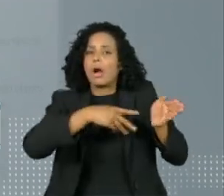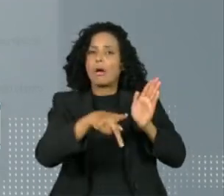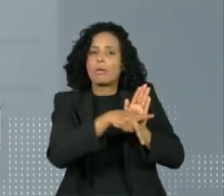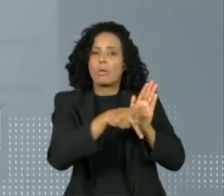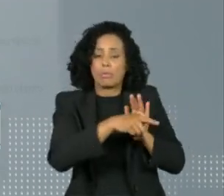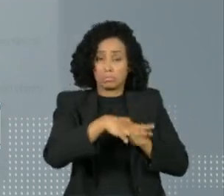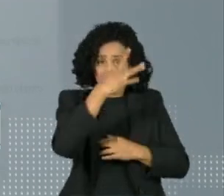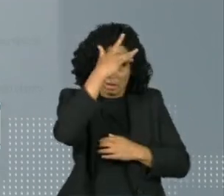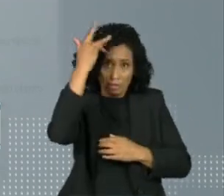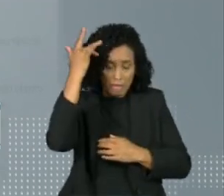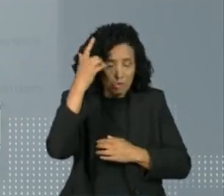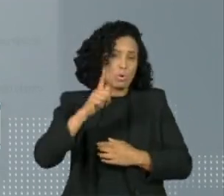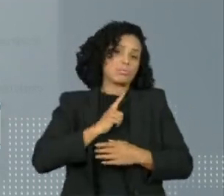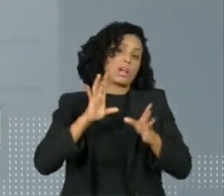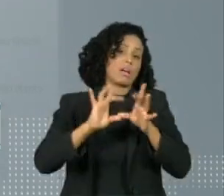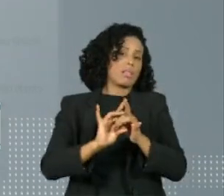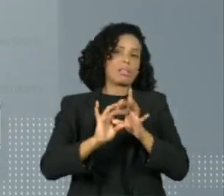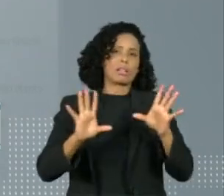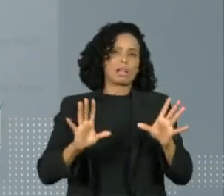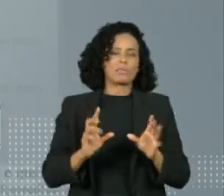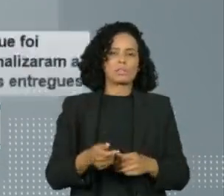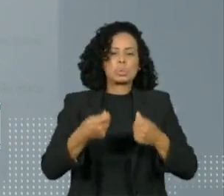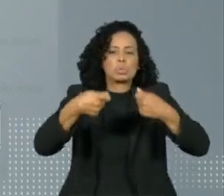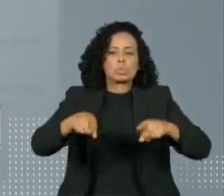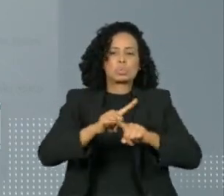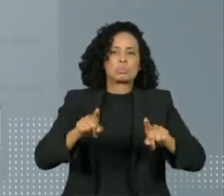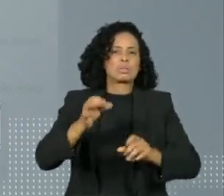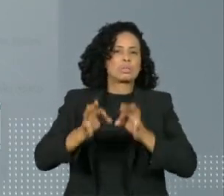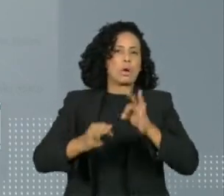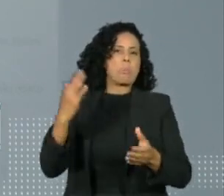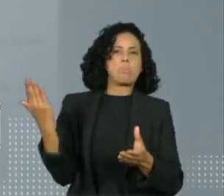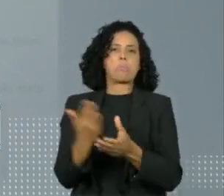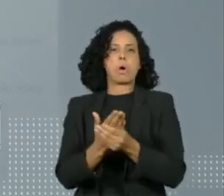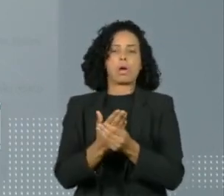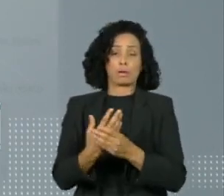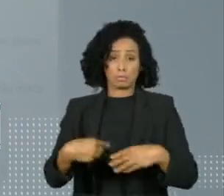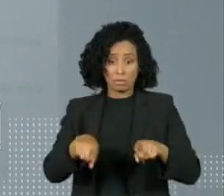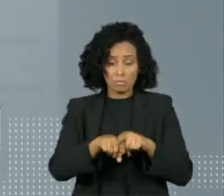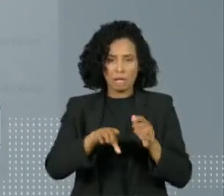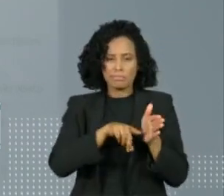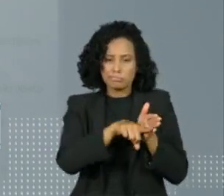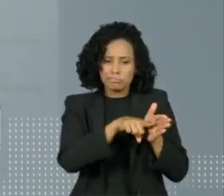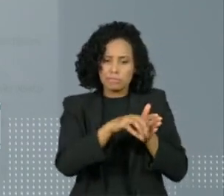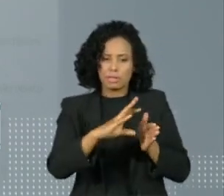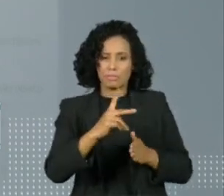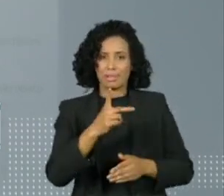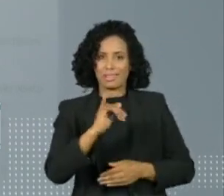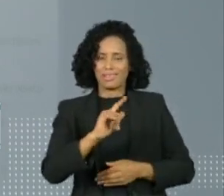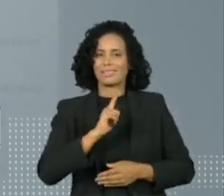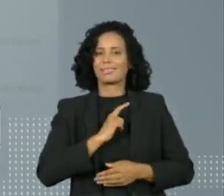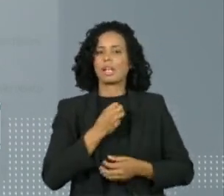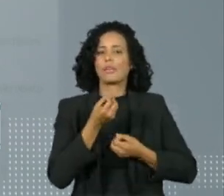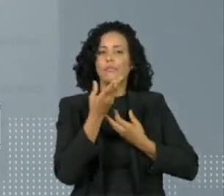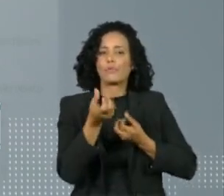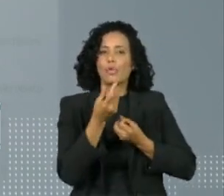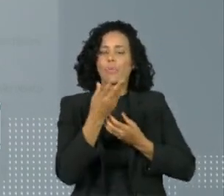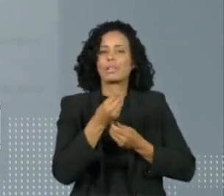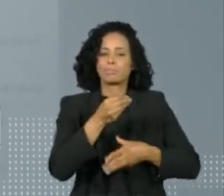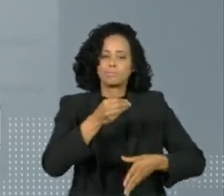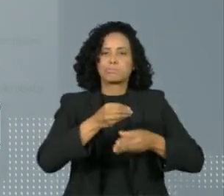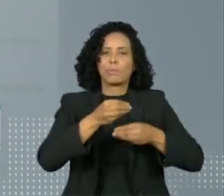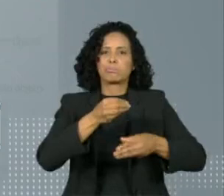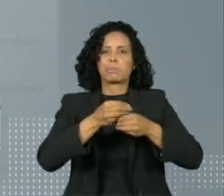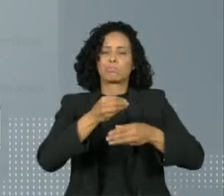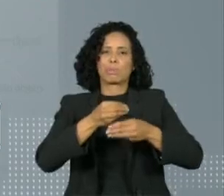com prerrogativa de foro. E ainda acusa a CPI de enviar dados incompletos ao Ministério